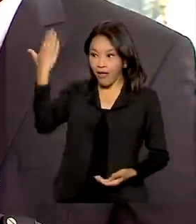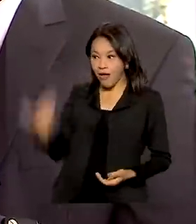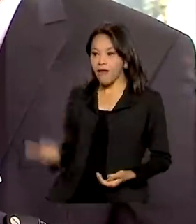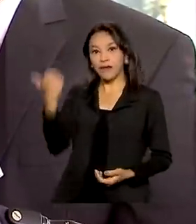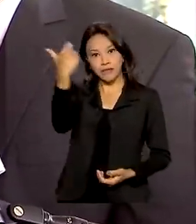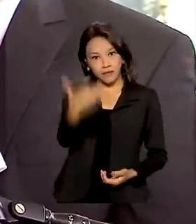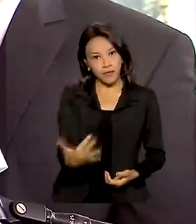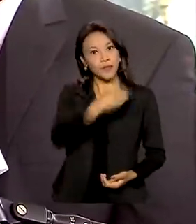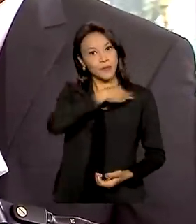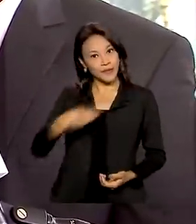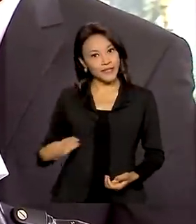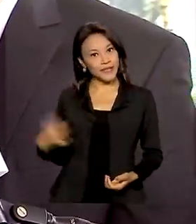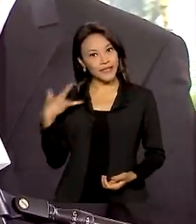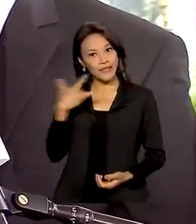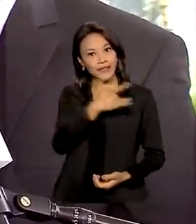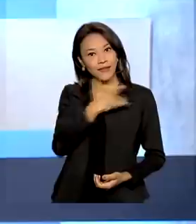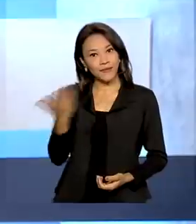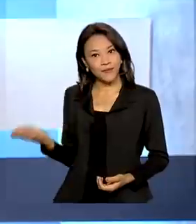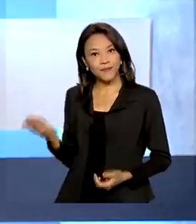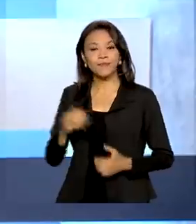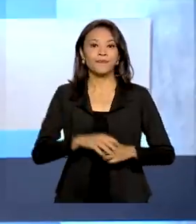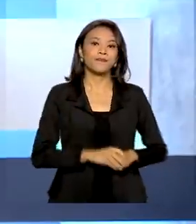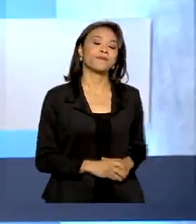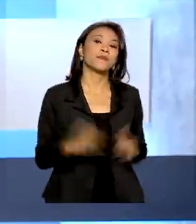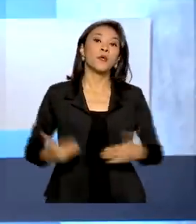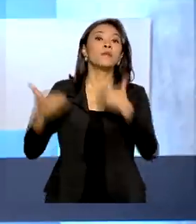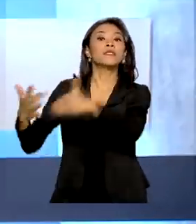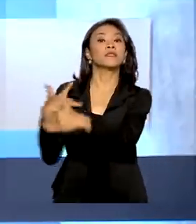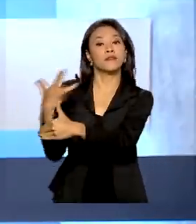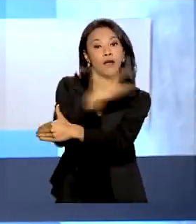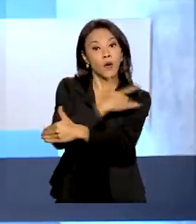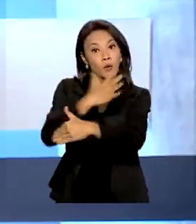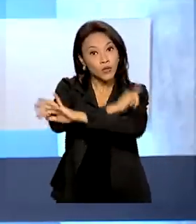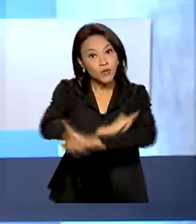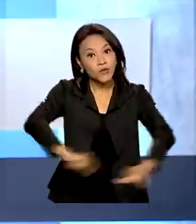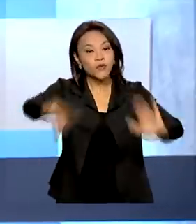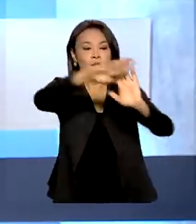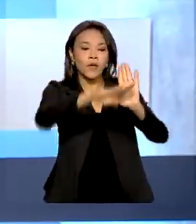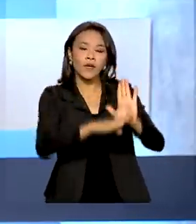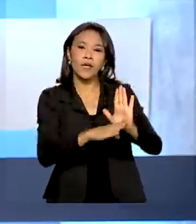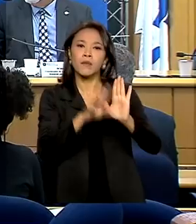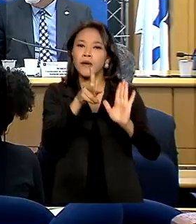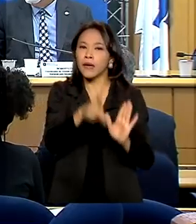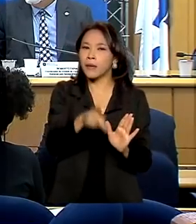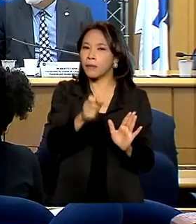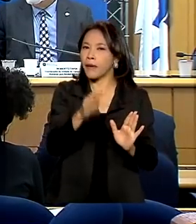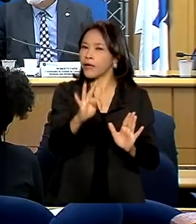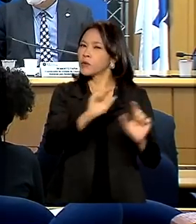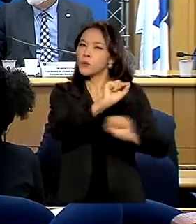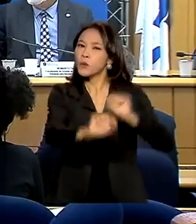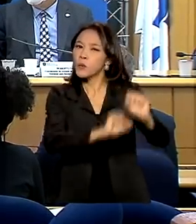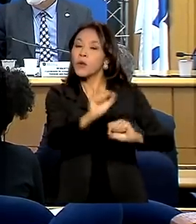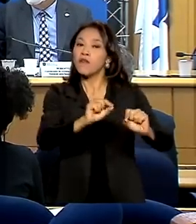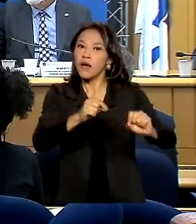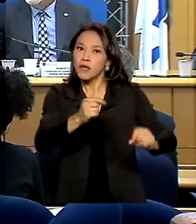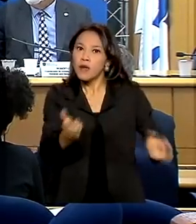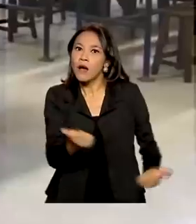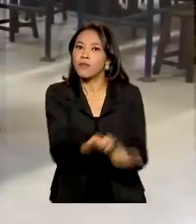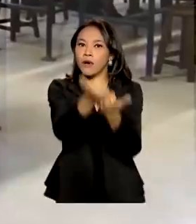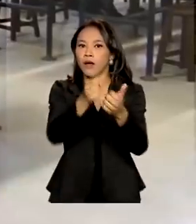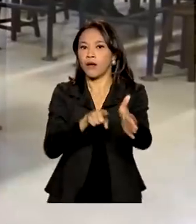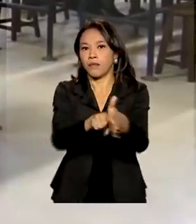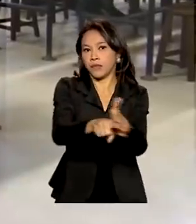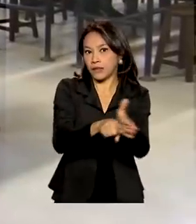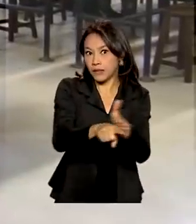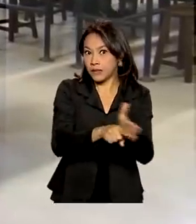ministro da Saúde, Marcelo Queiroga. O Ministério da Saúde lança Pet Saúde, programa que vai desenvolver projetos